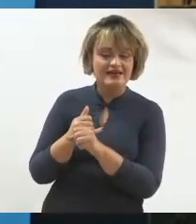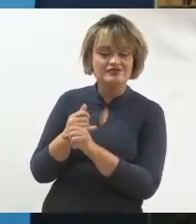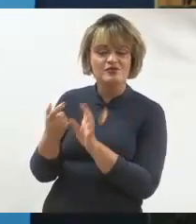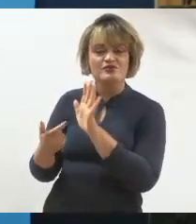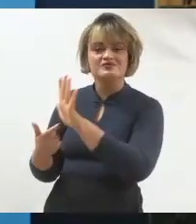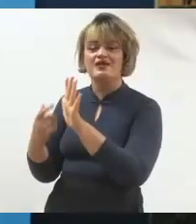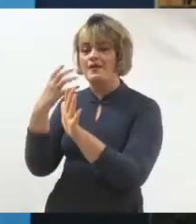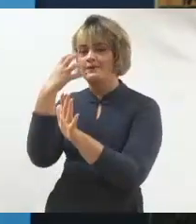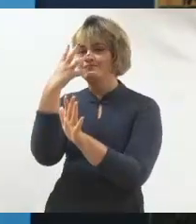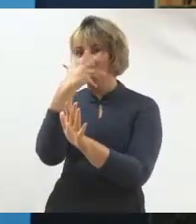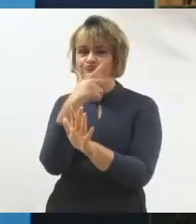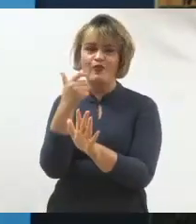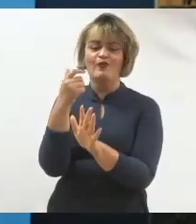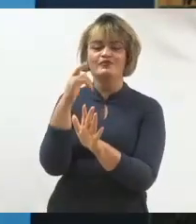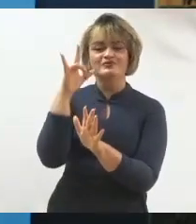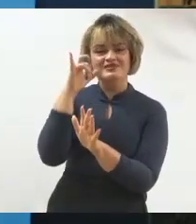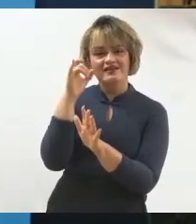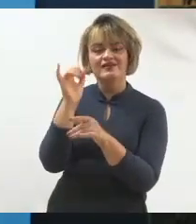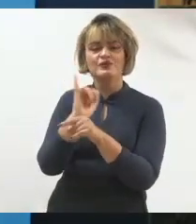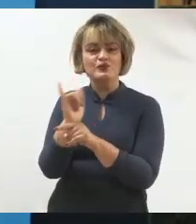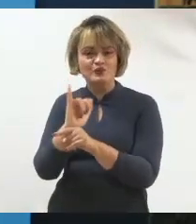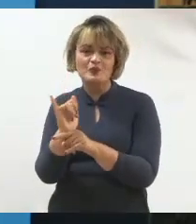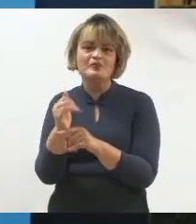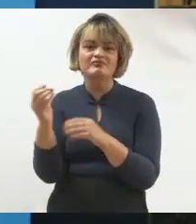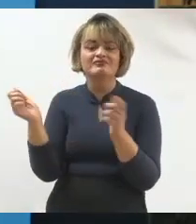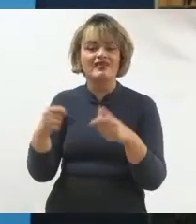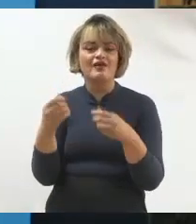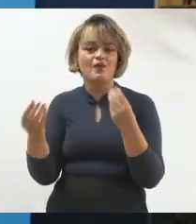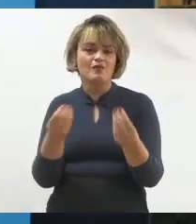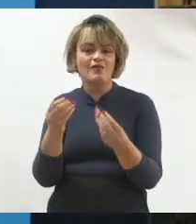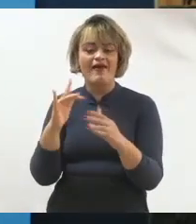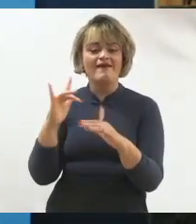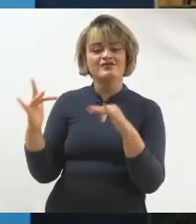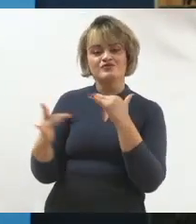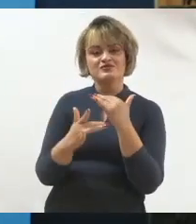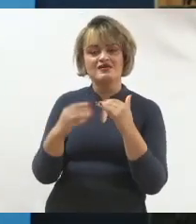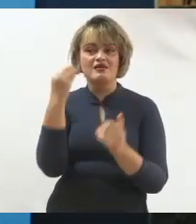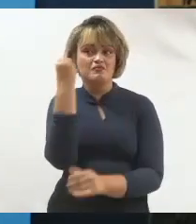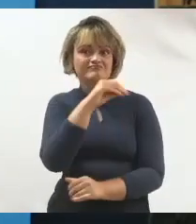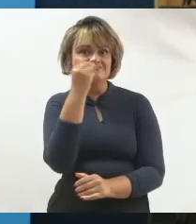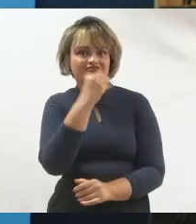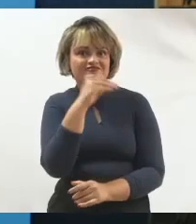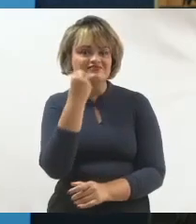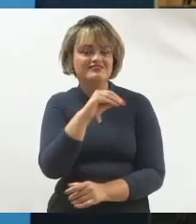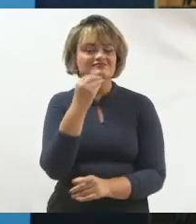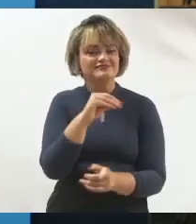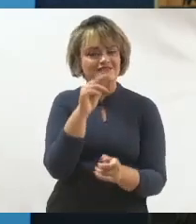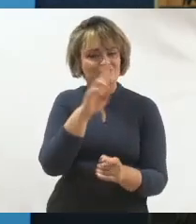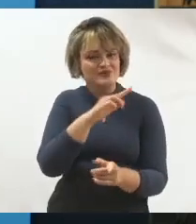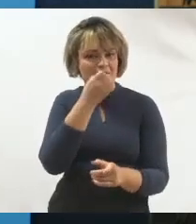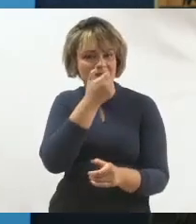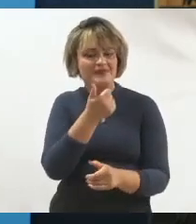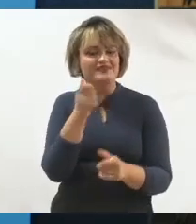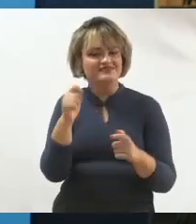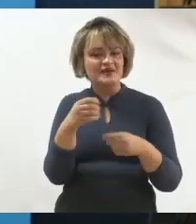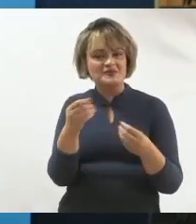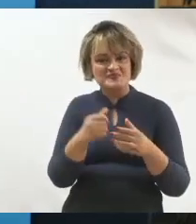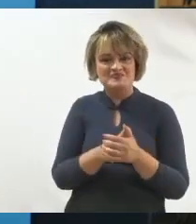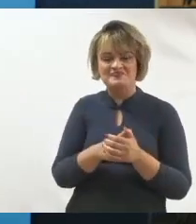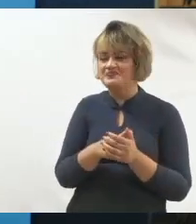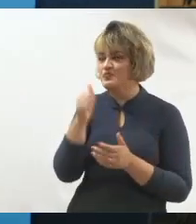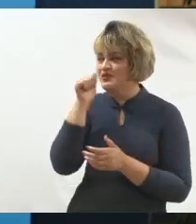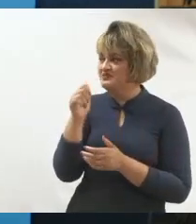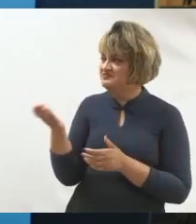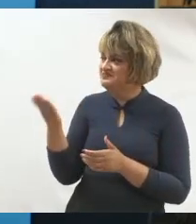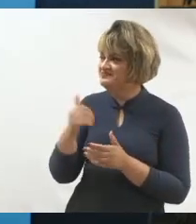Facebook, no Instagram, no YouTube? Como é que conquista o poder das redes sociais na sua pré-campanha e também na campanha? Ela já está